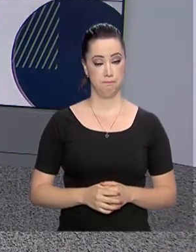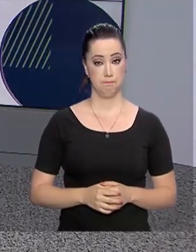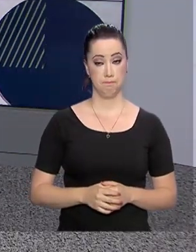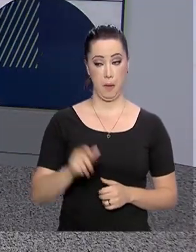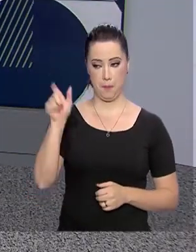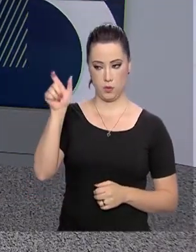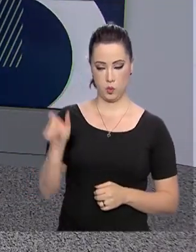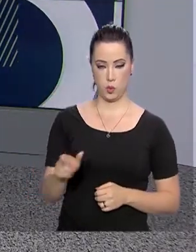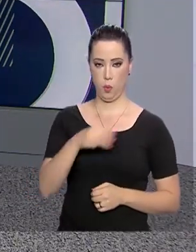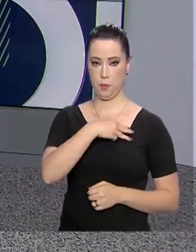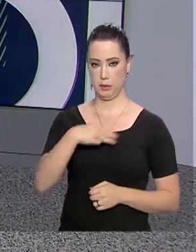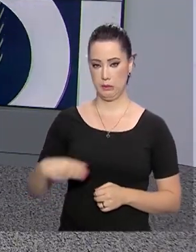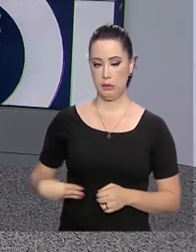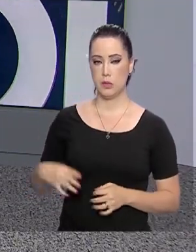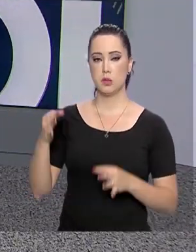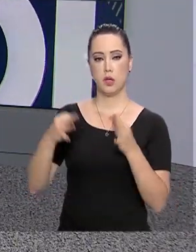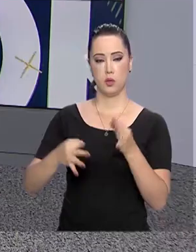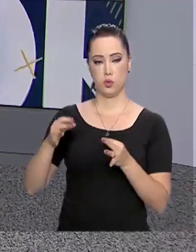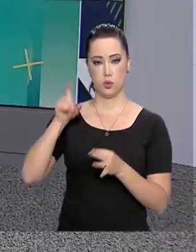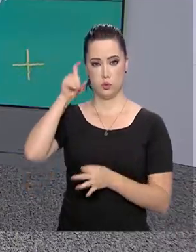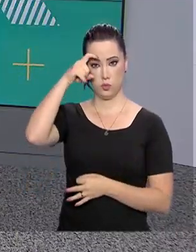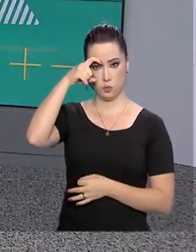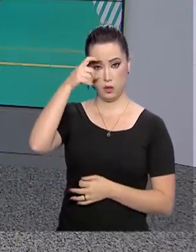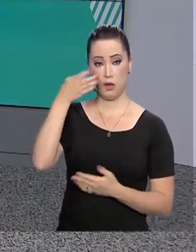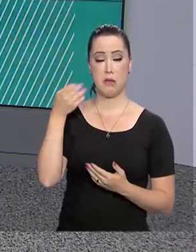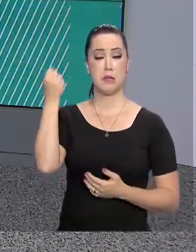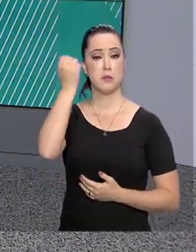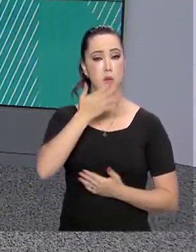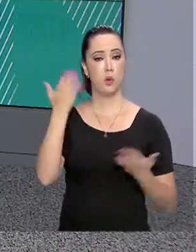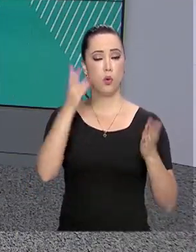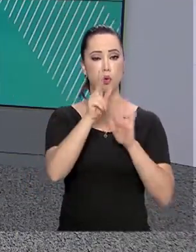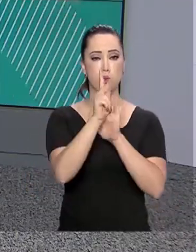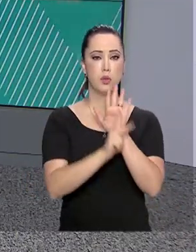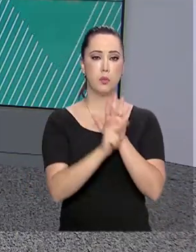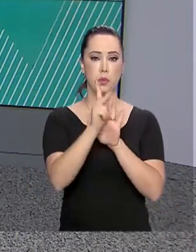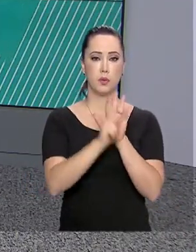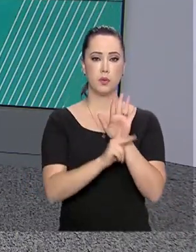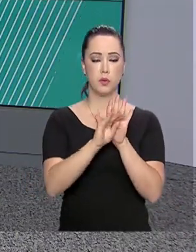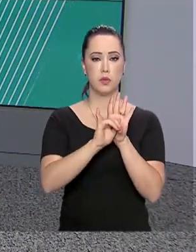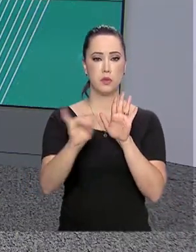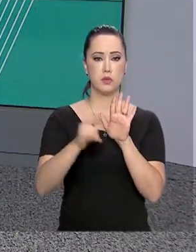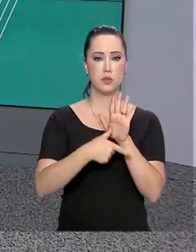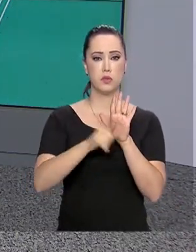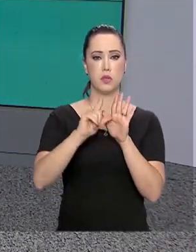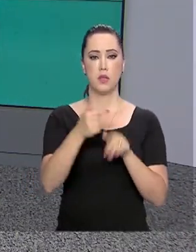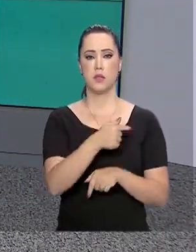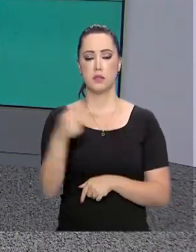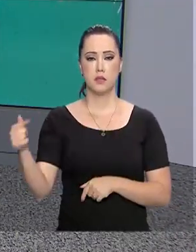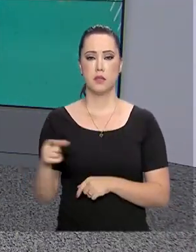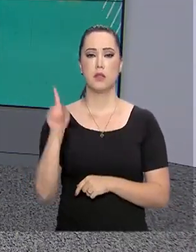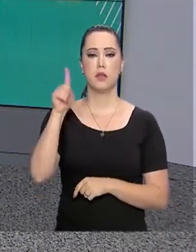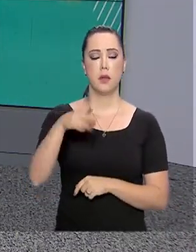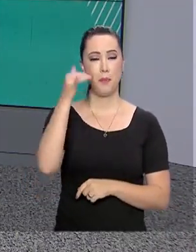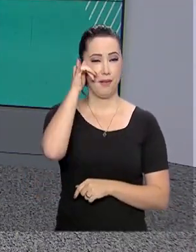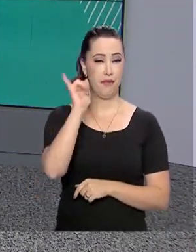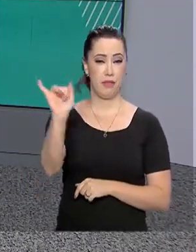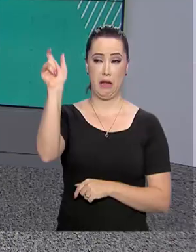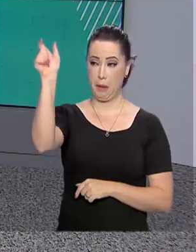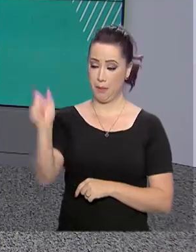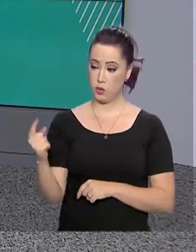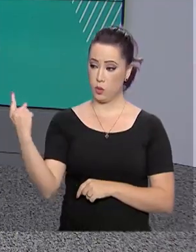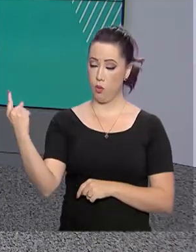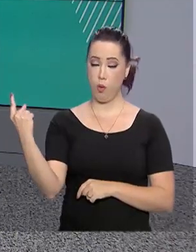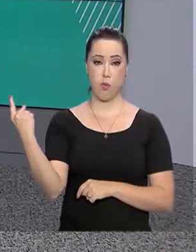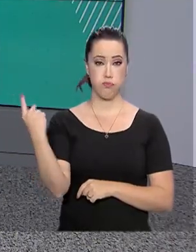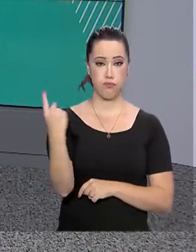Justiça, Sérgio Moro, explicou hoje a portaria ministerial, editada na semana passada, que serve para impedir a entrada no